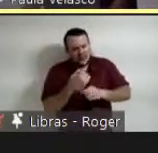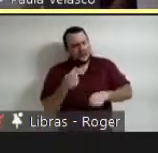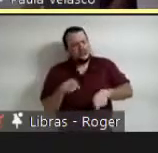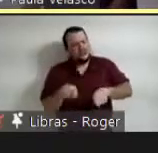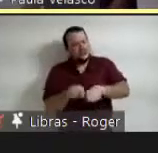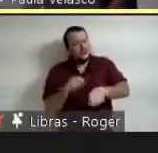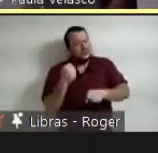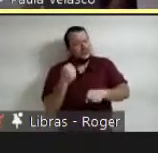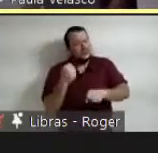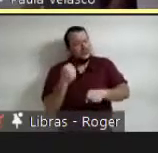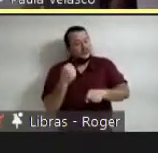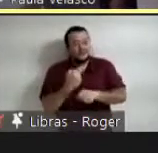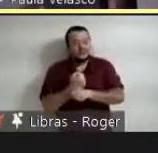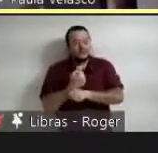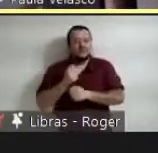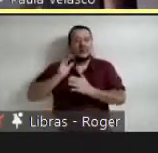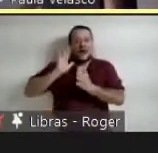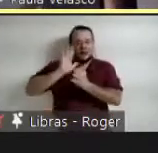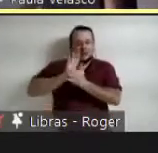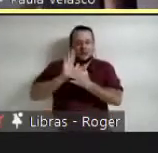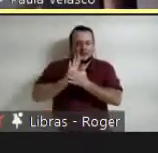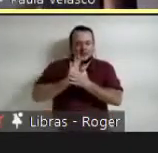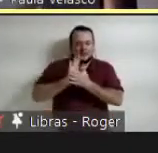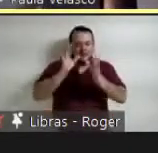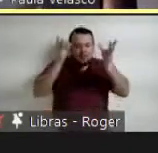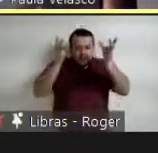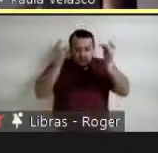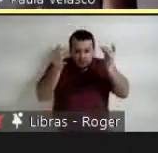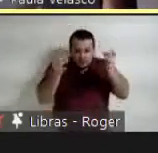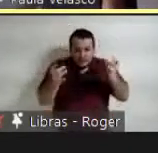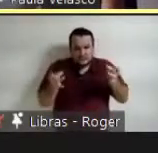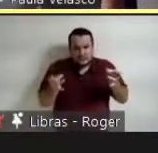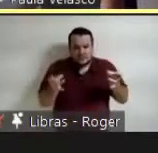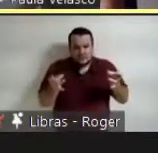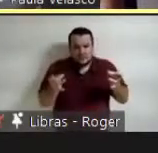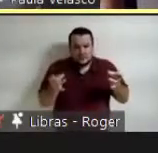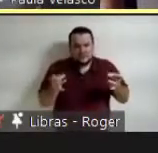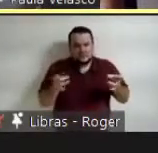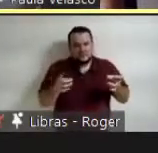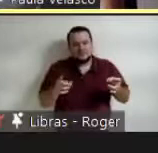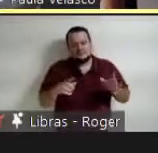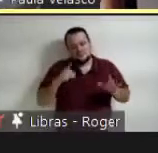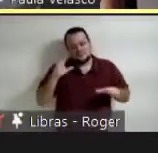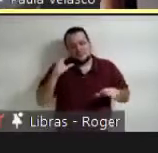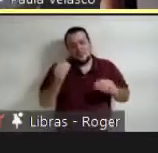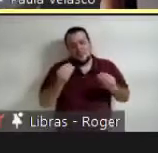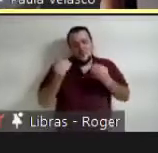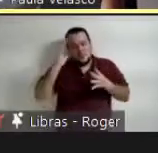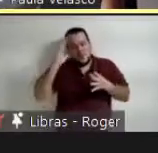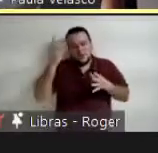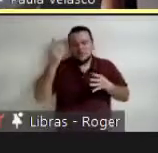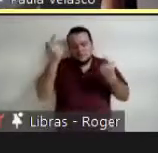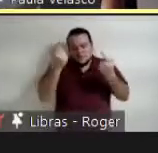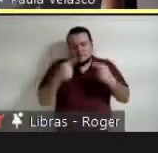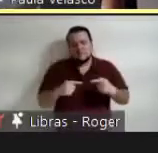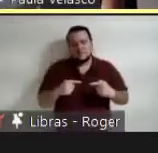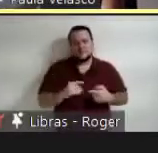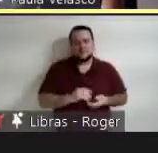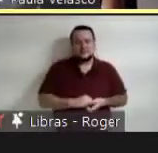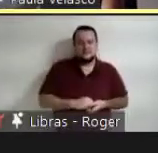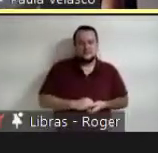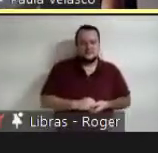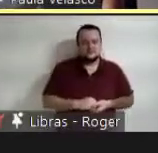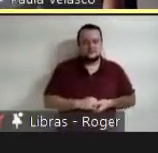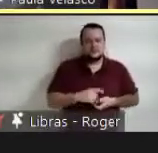asumiu verdaderamente o desafio planteado por o concurso. O resultado é uma planta livre com muito estrutura